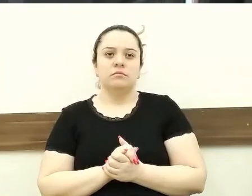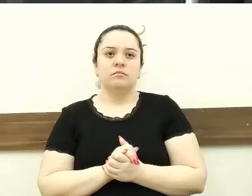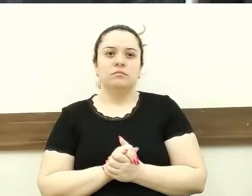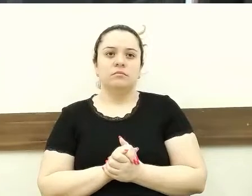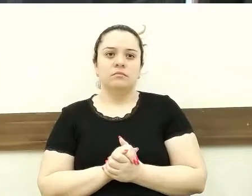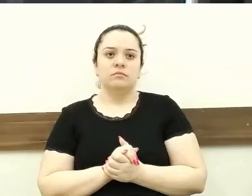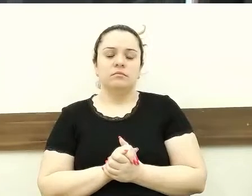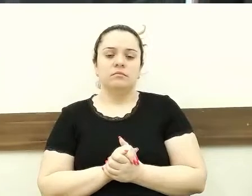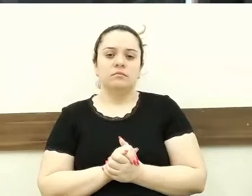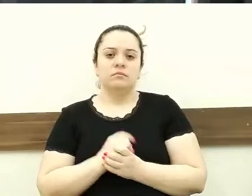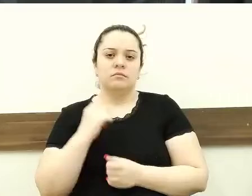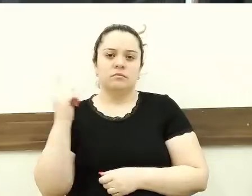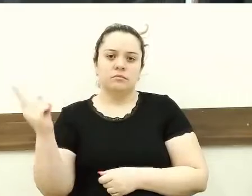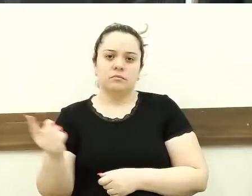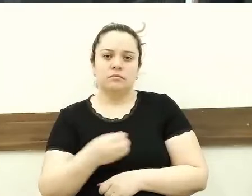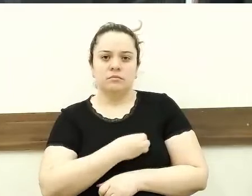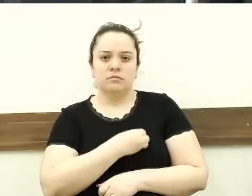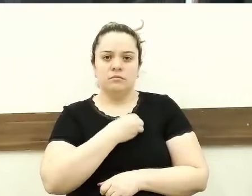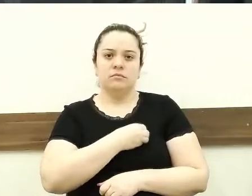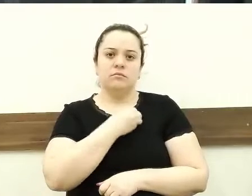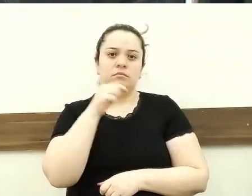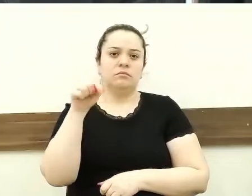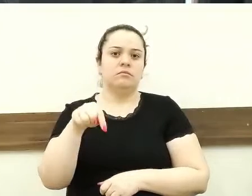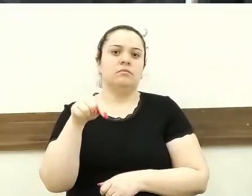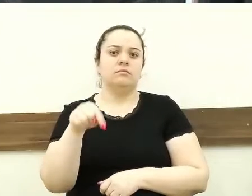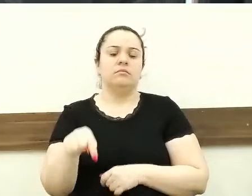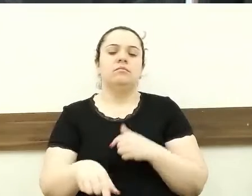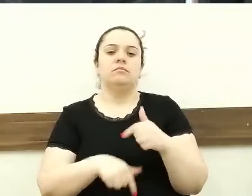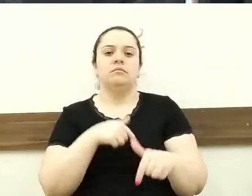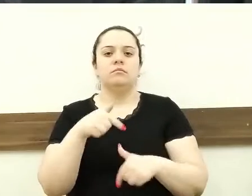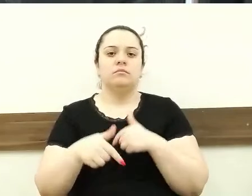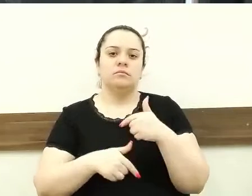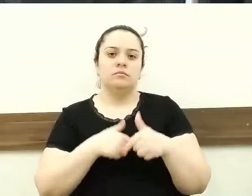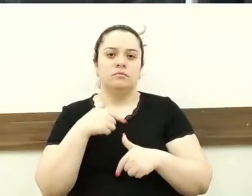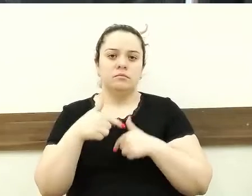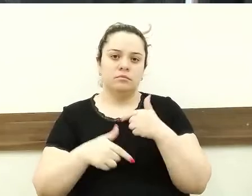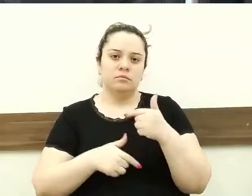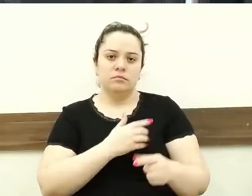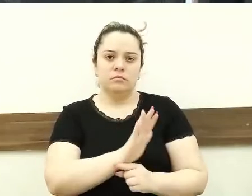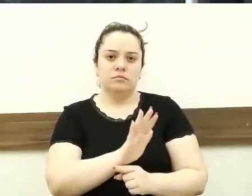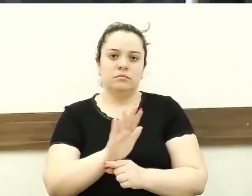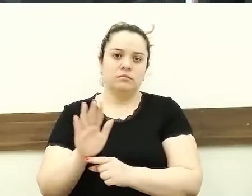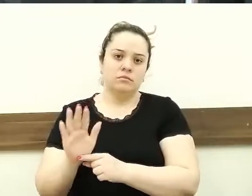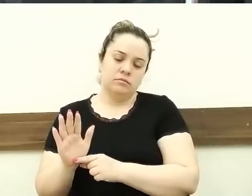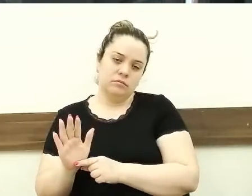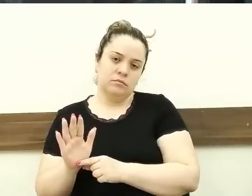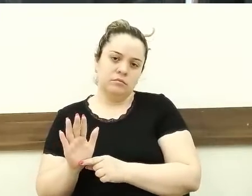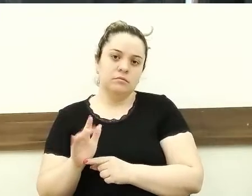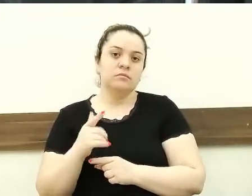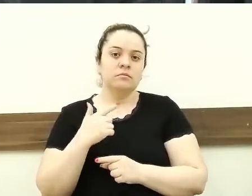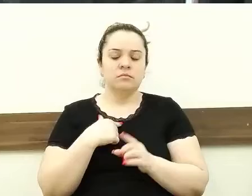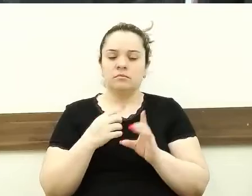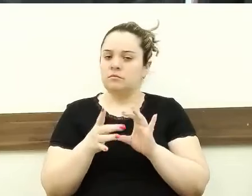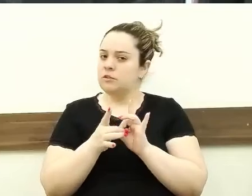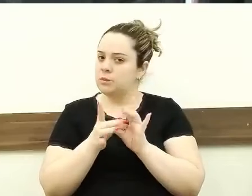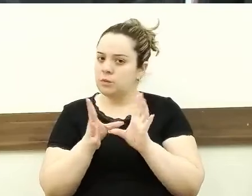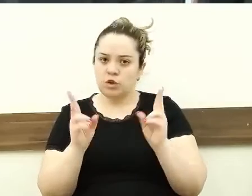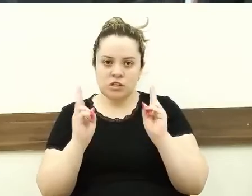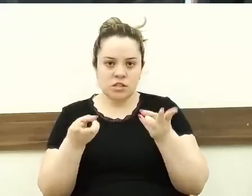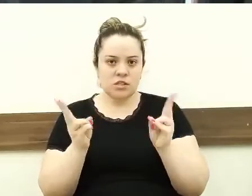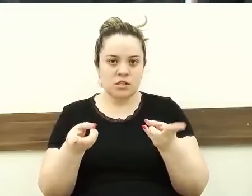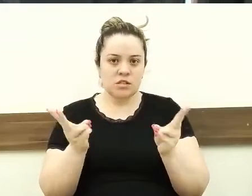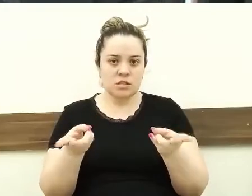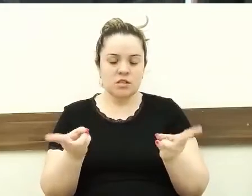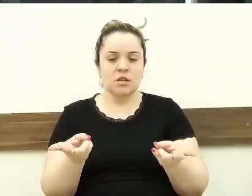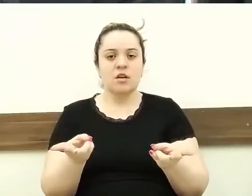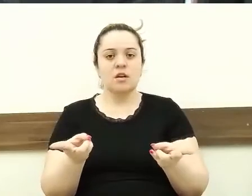aqui para servir e não para ser servido, então estou à disposição sempre, a frequência aqui na Câmara